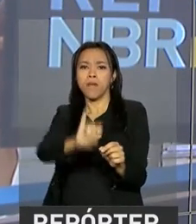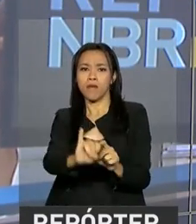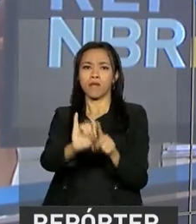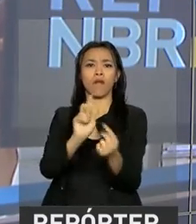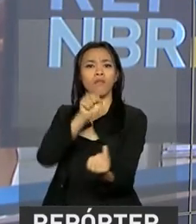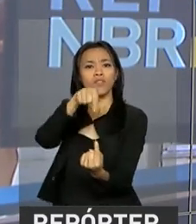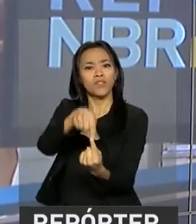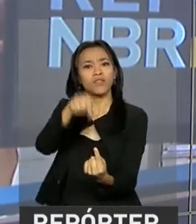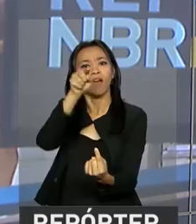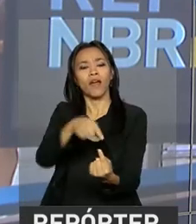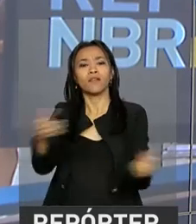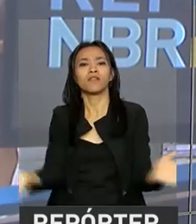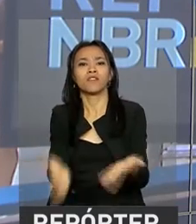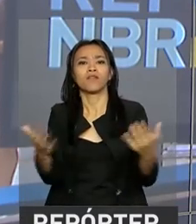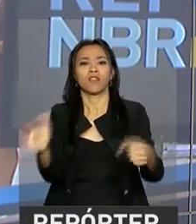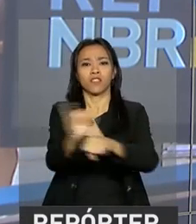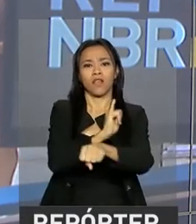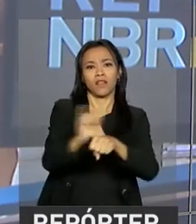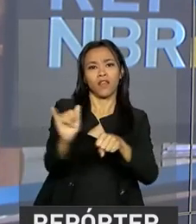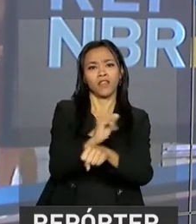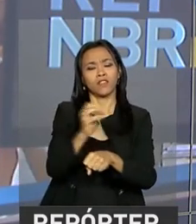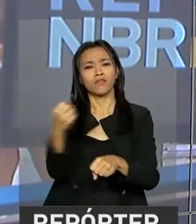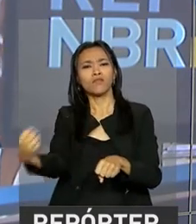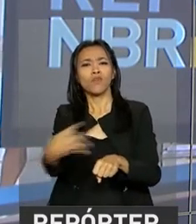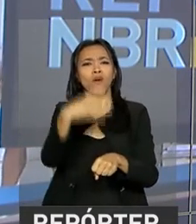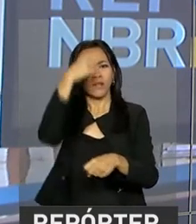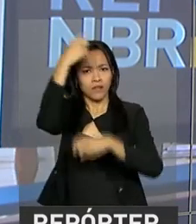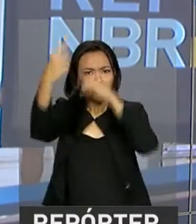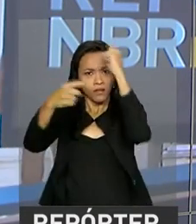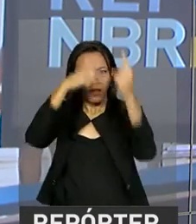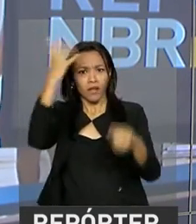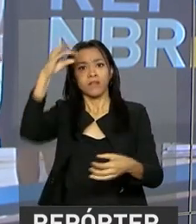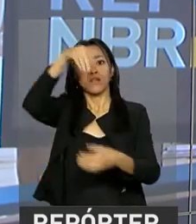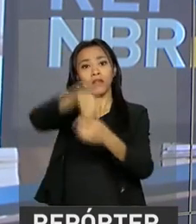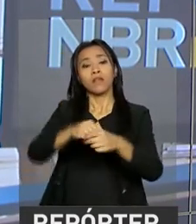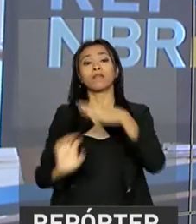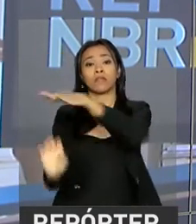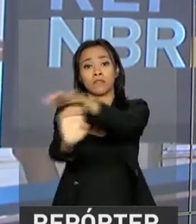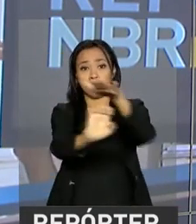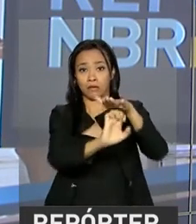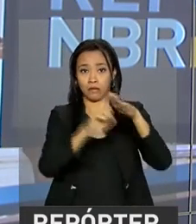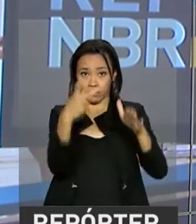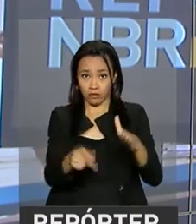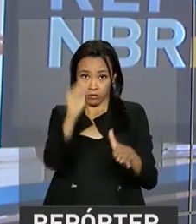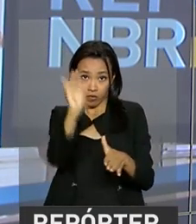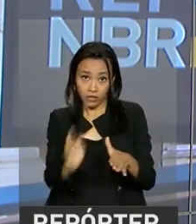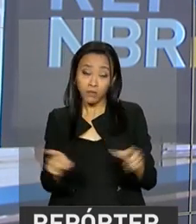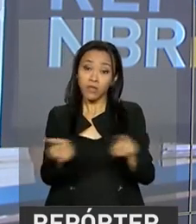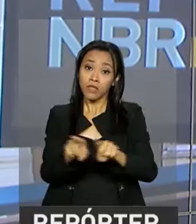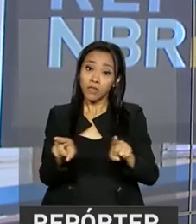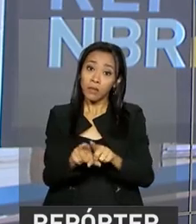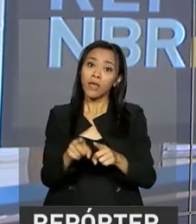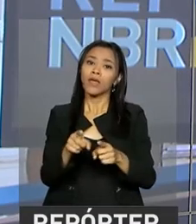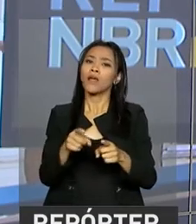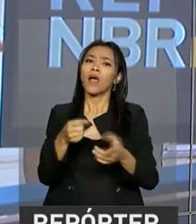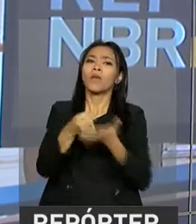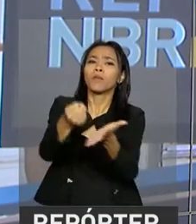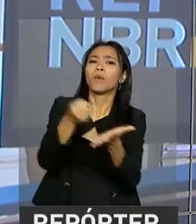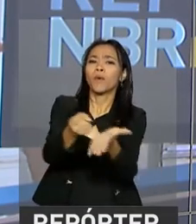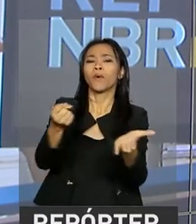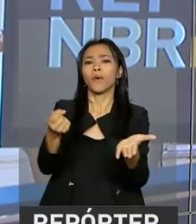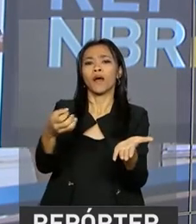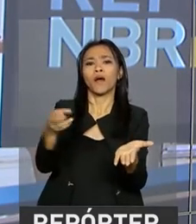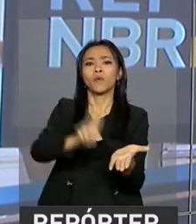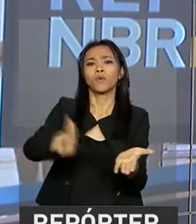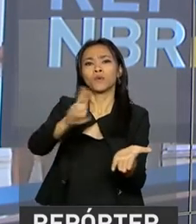incentivar estratégias inovadoras das empresas brasileiras e ampliar as ações de apoio à inovação por